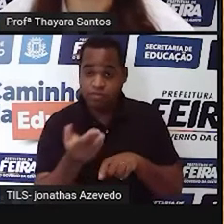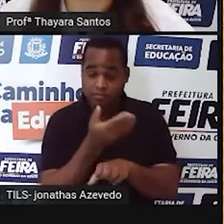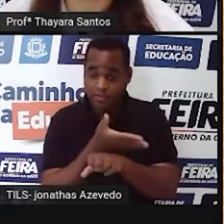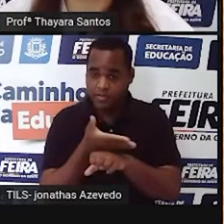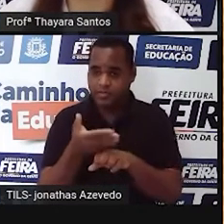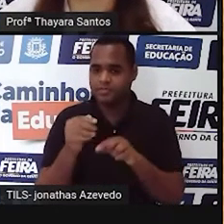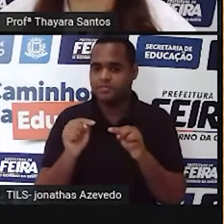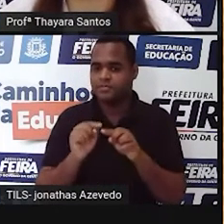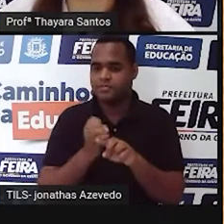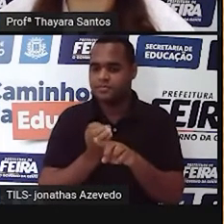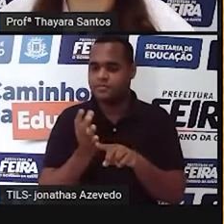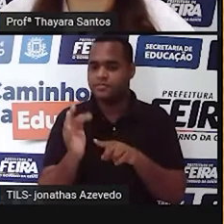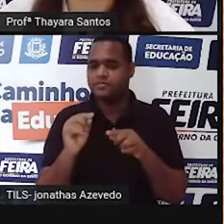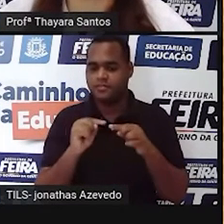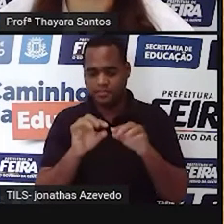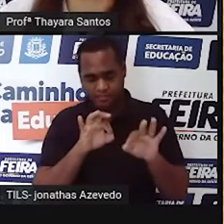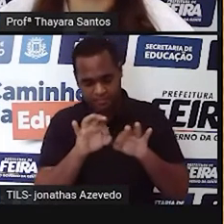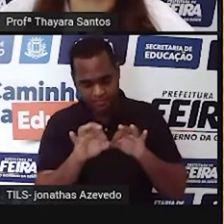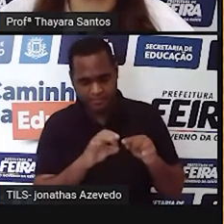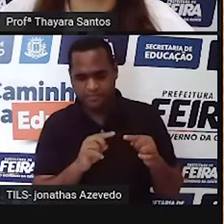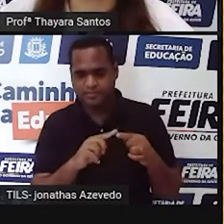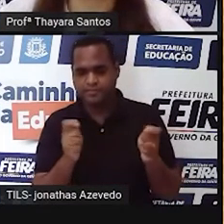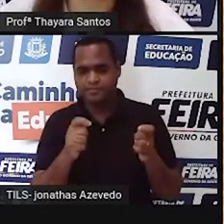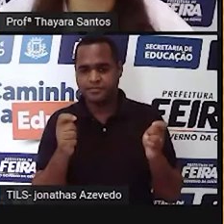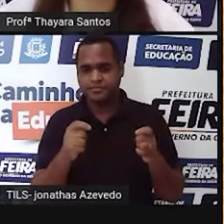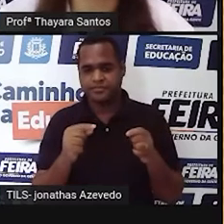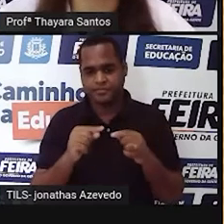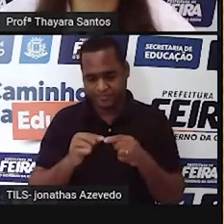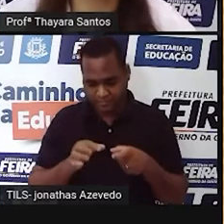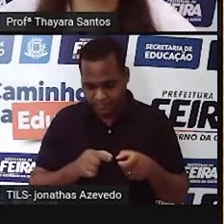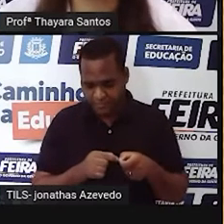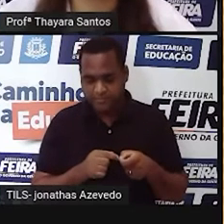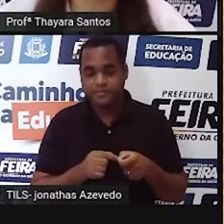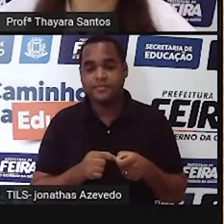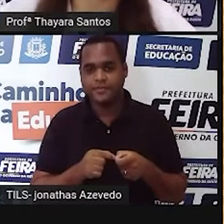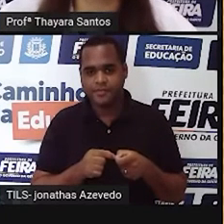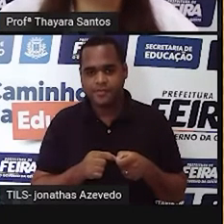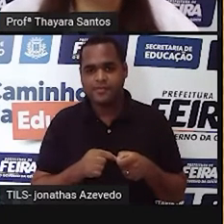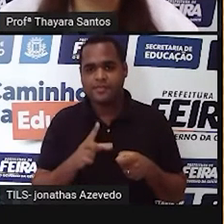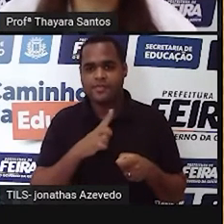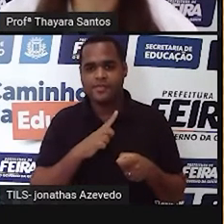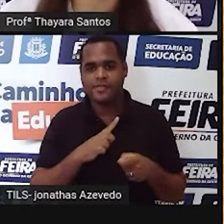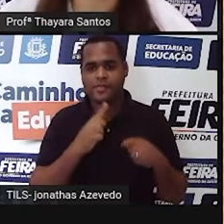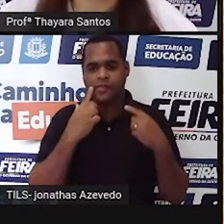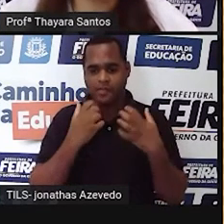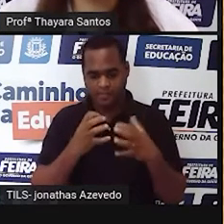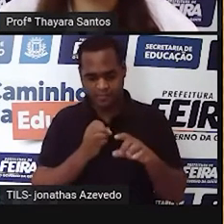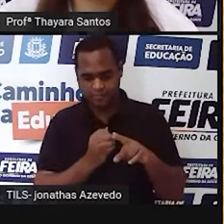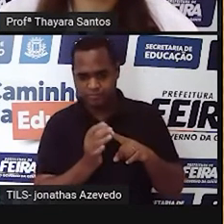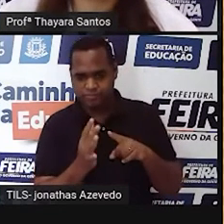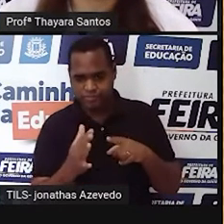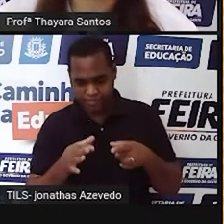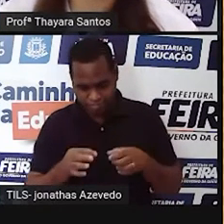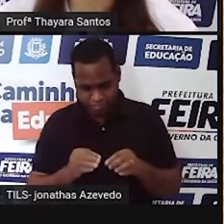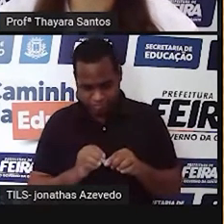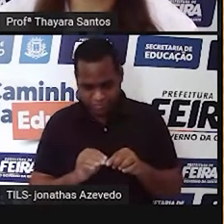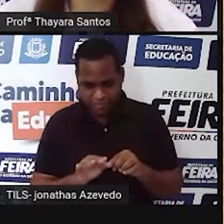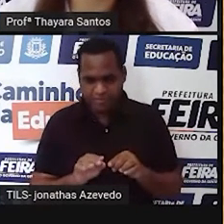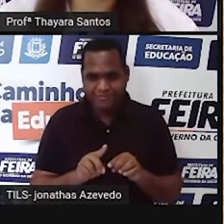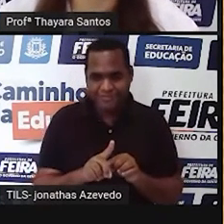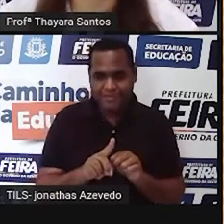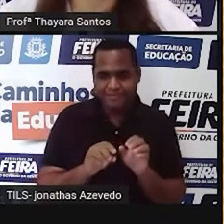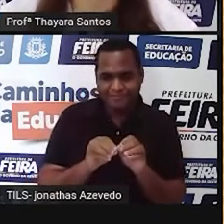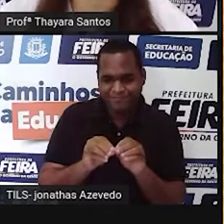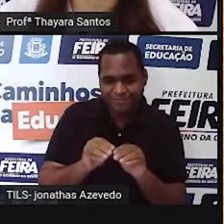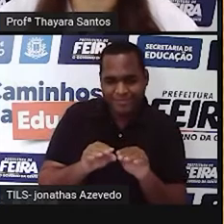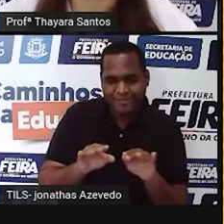espermatozoide, assim que ele é produzido no testículo, muitas vezes ele ainda não está apto para fecundar um ovócito. Ele não está